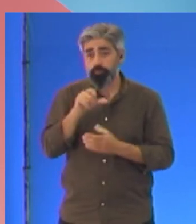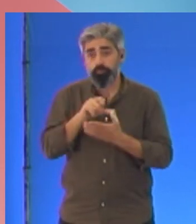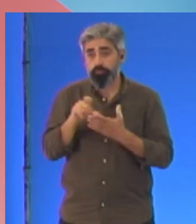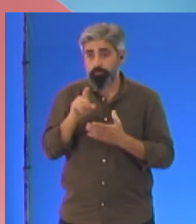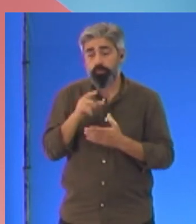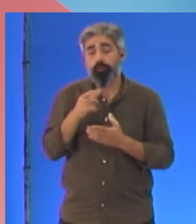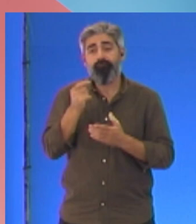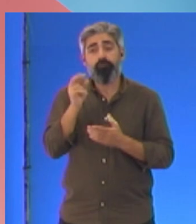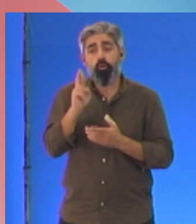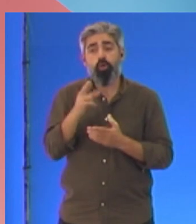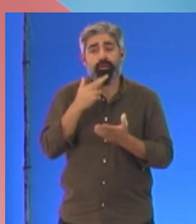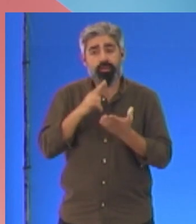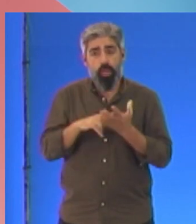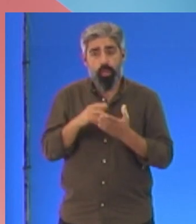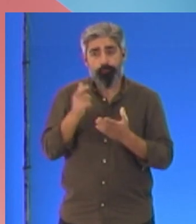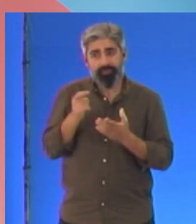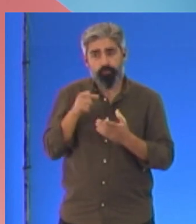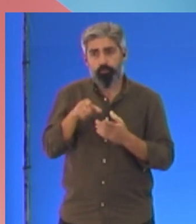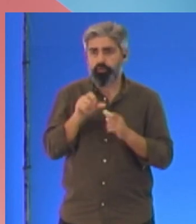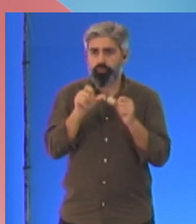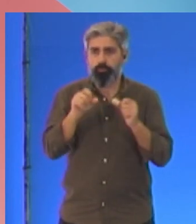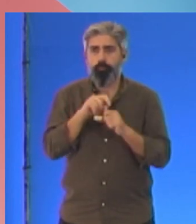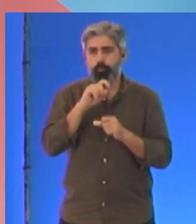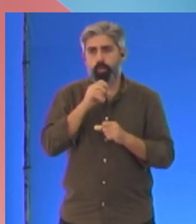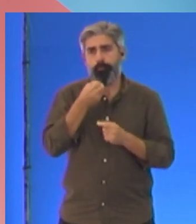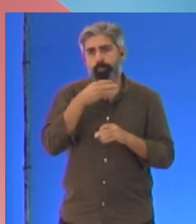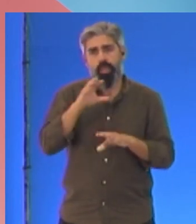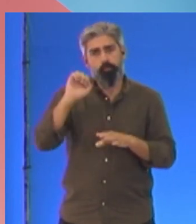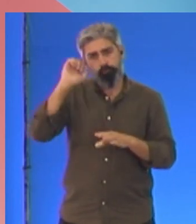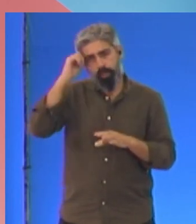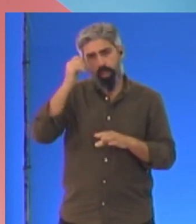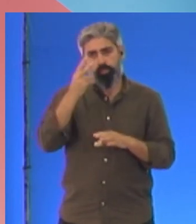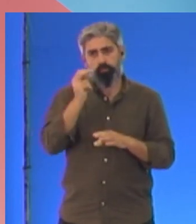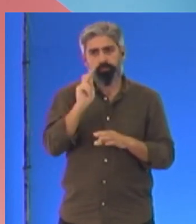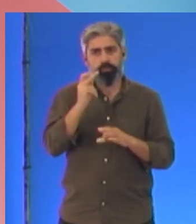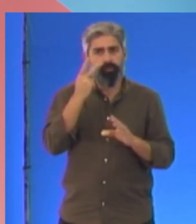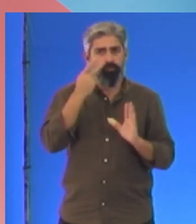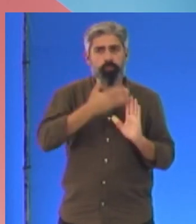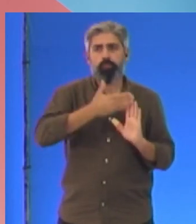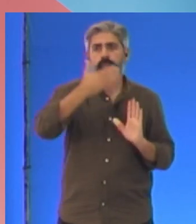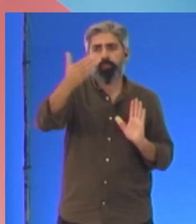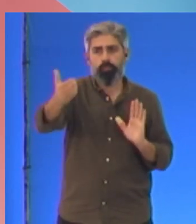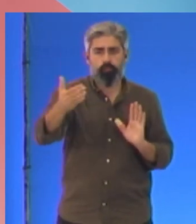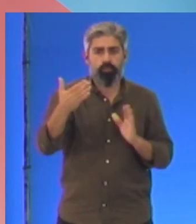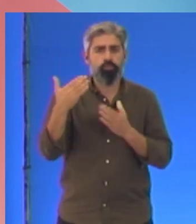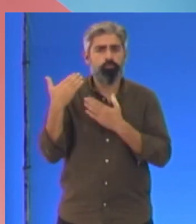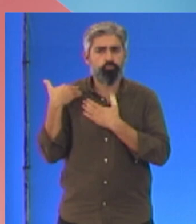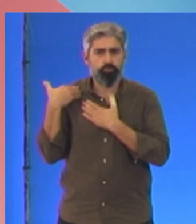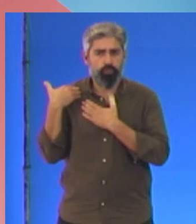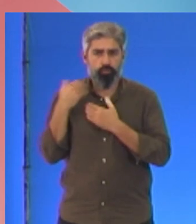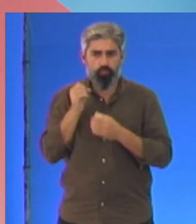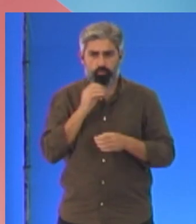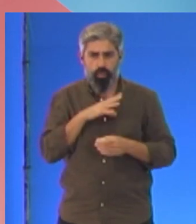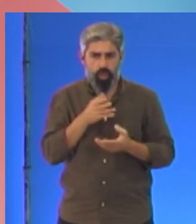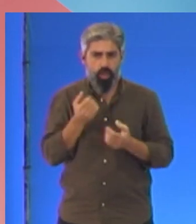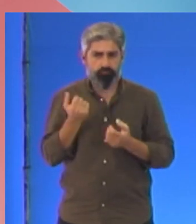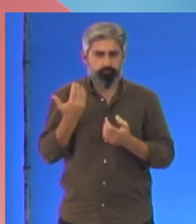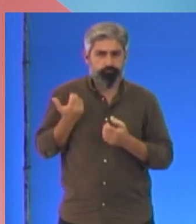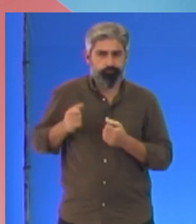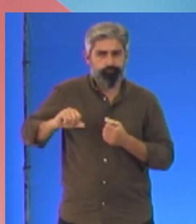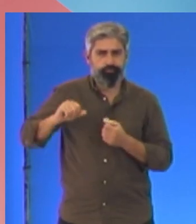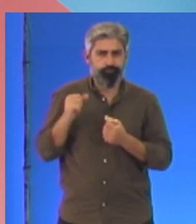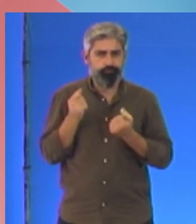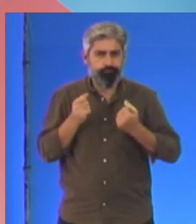valor real da pensão, o sistema perderia 13 anos de vida. Irresponsabilidade sobre irresponsabilidade. Foi este